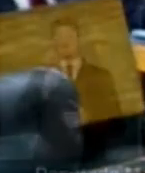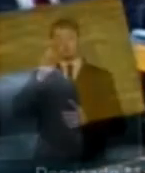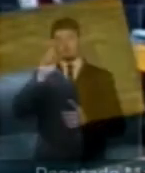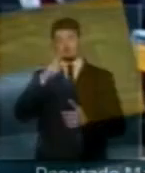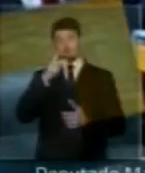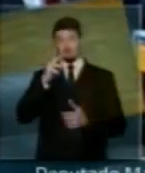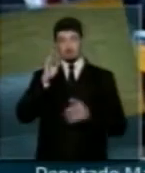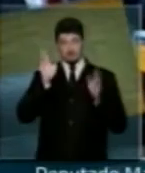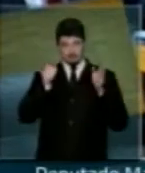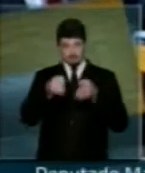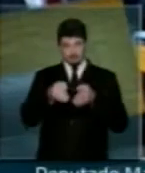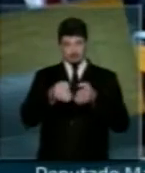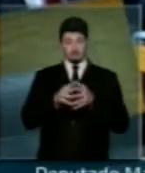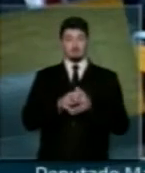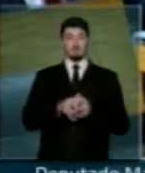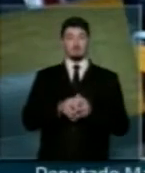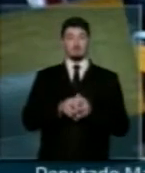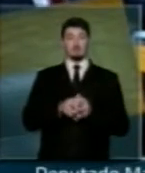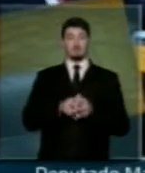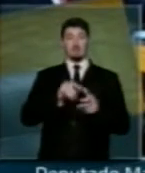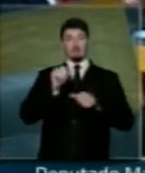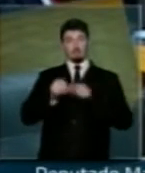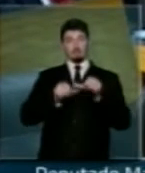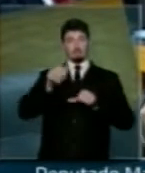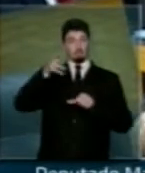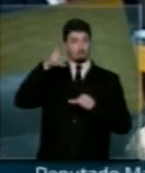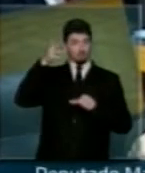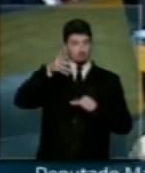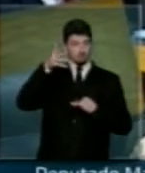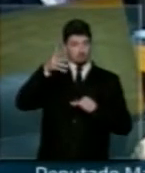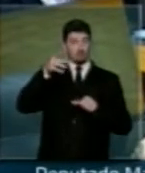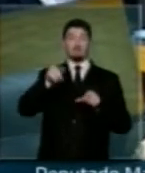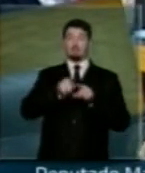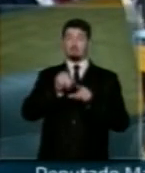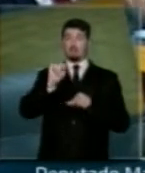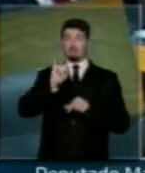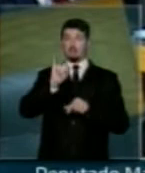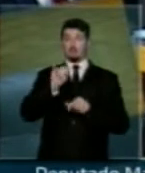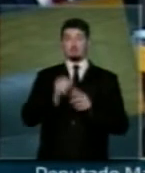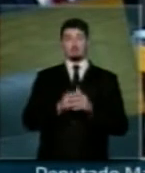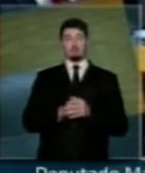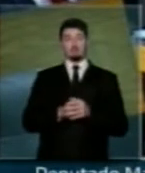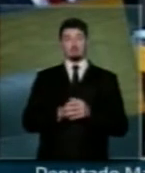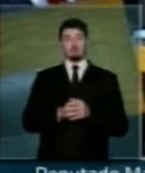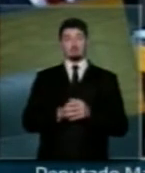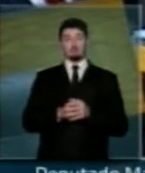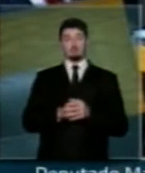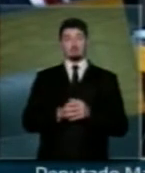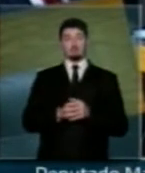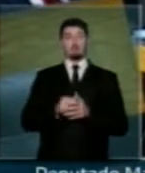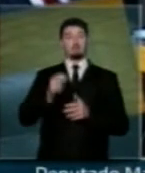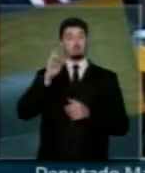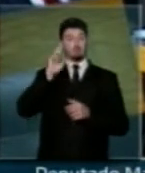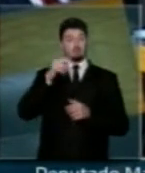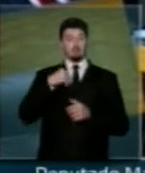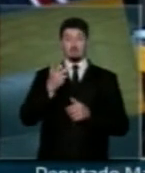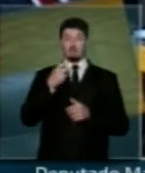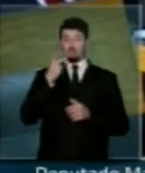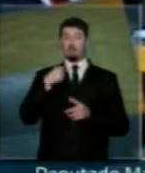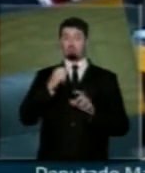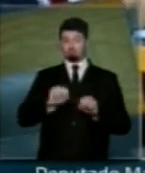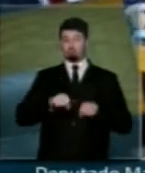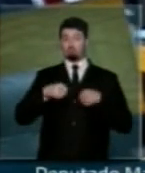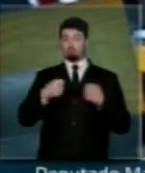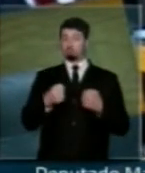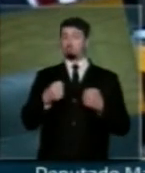especificamente na reforma política e na reforma tributária. Posso dizer a vossa excelência que me empenhei